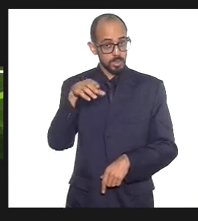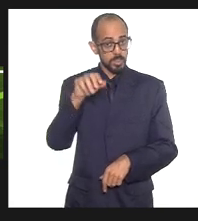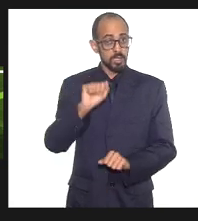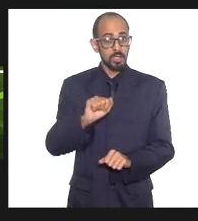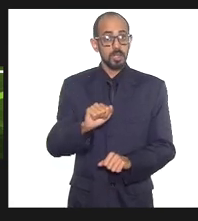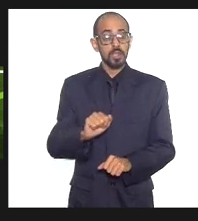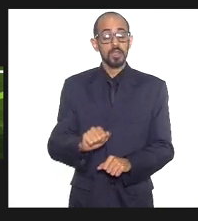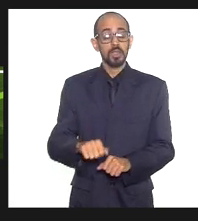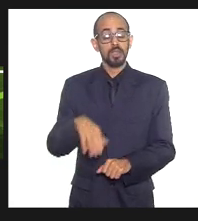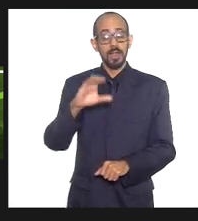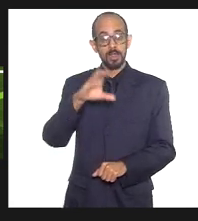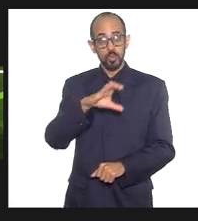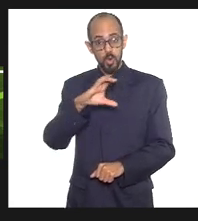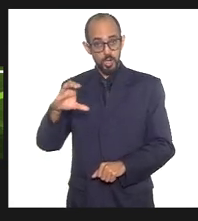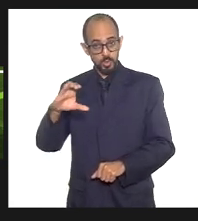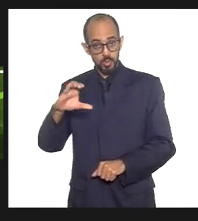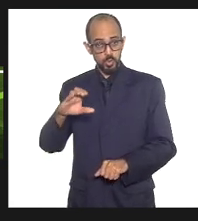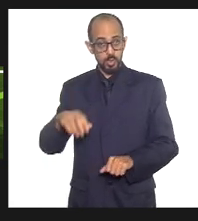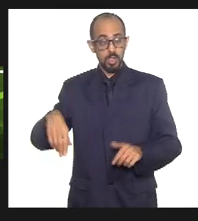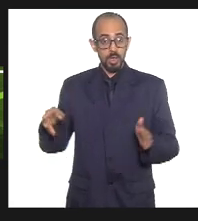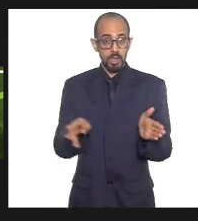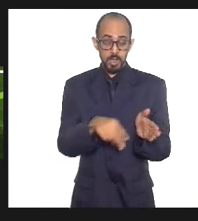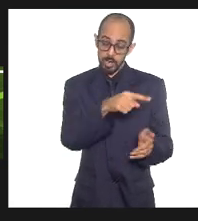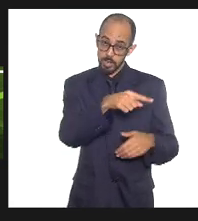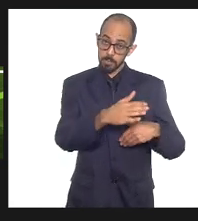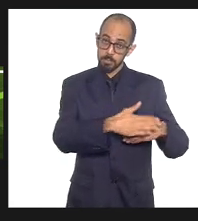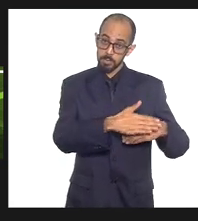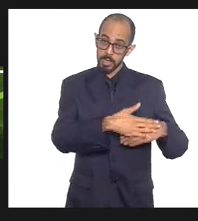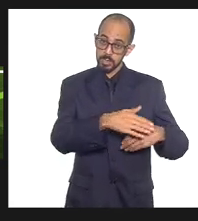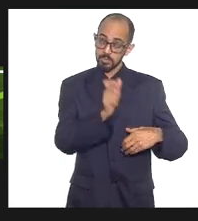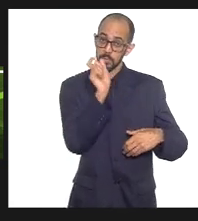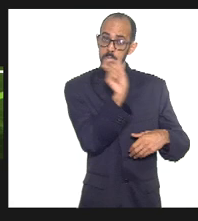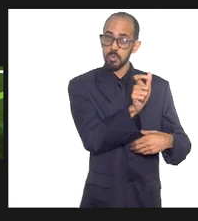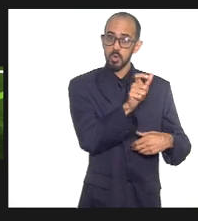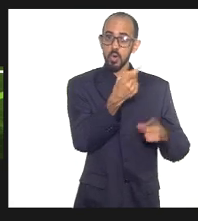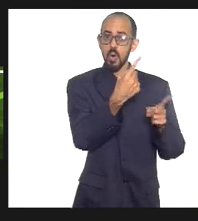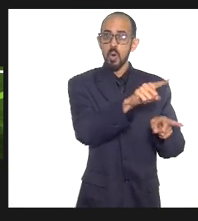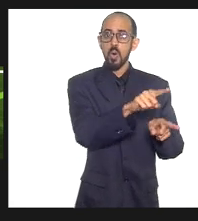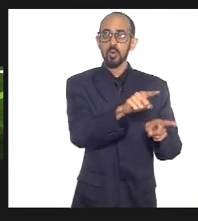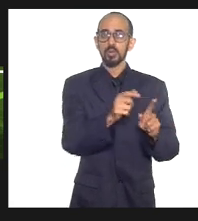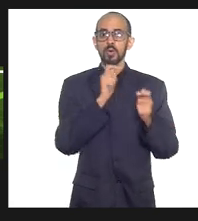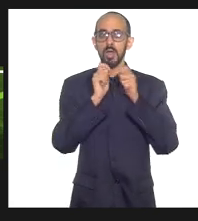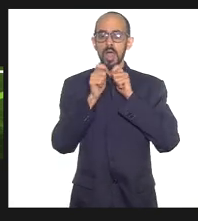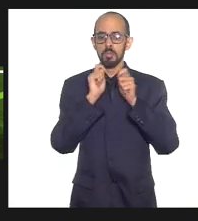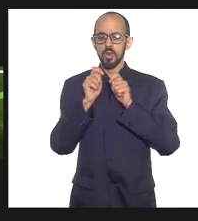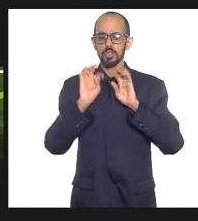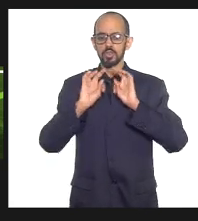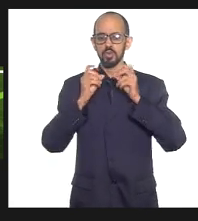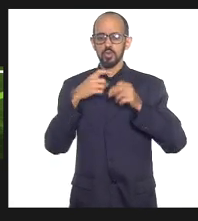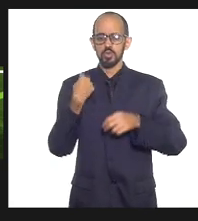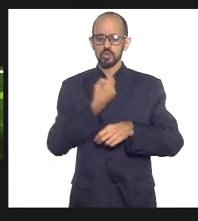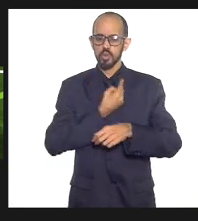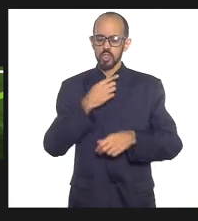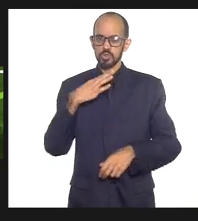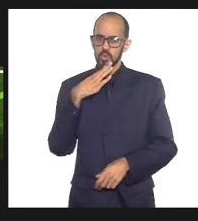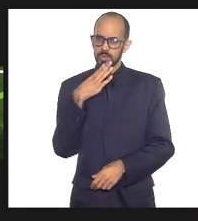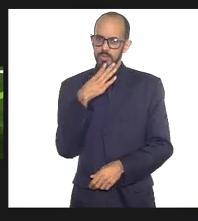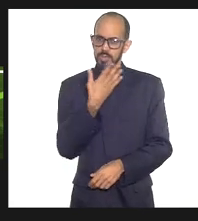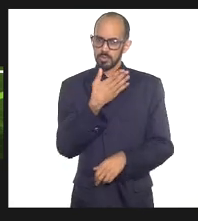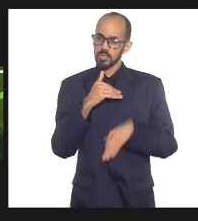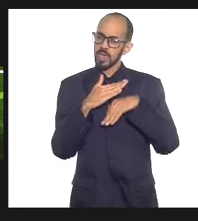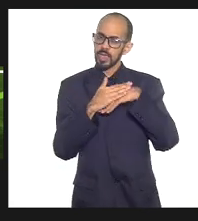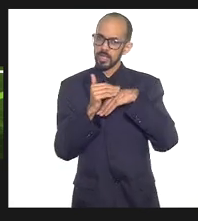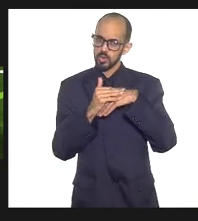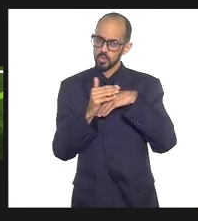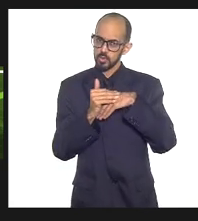minoritário, que fez essa agressão contra um repórter, Pedro, todos nós conhecemos, excelente repórter carinhoso da